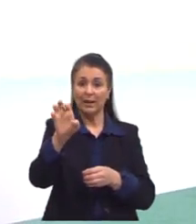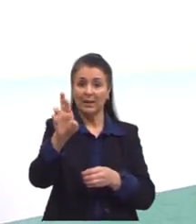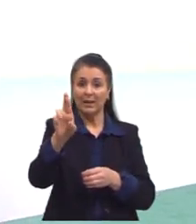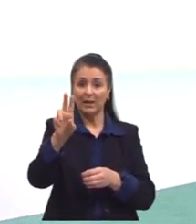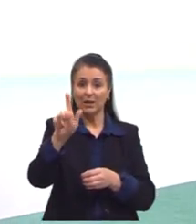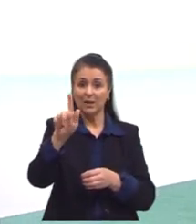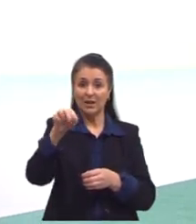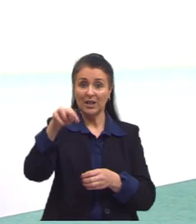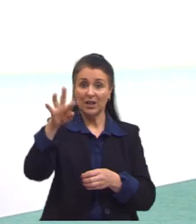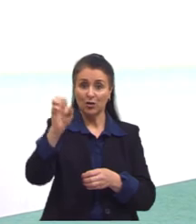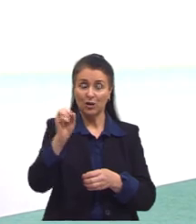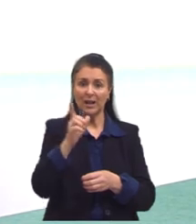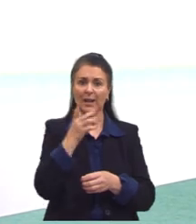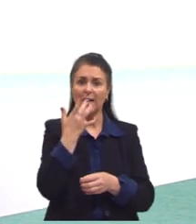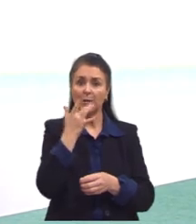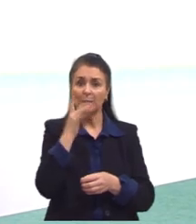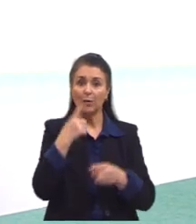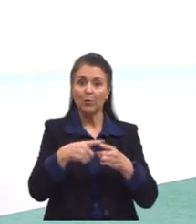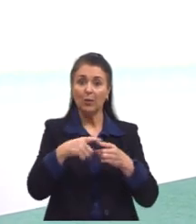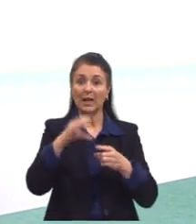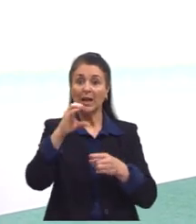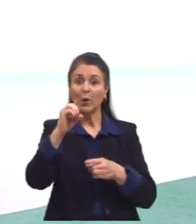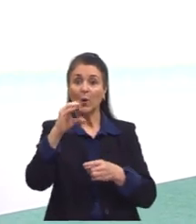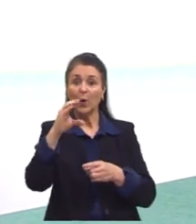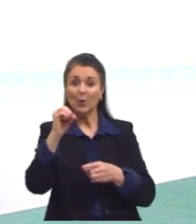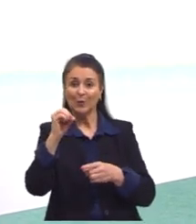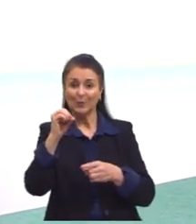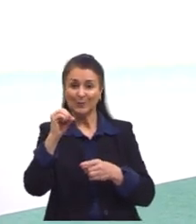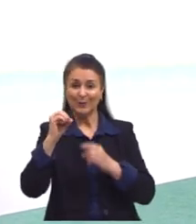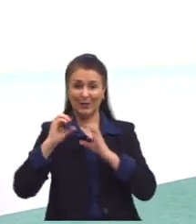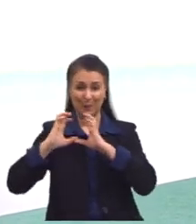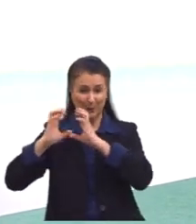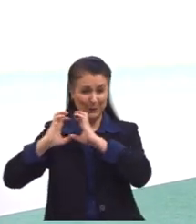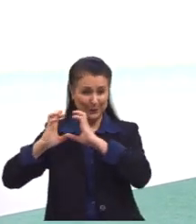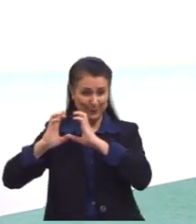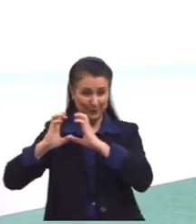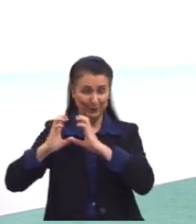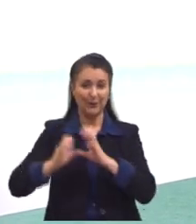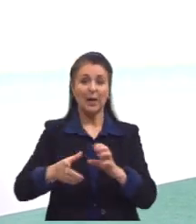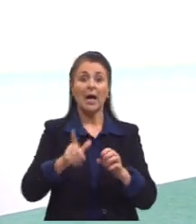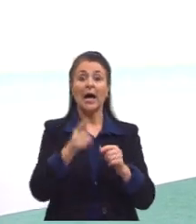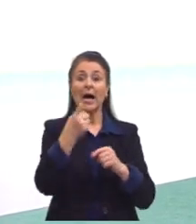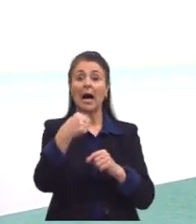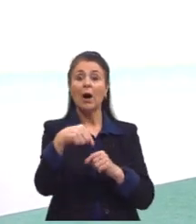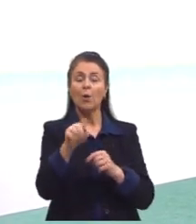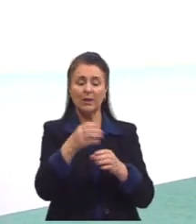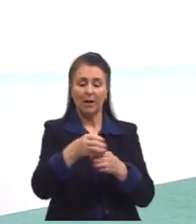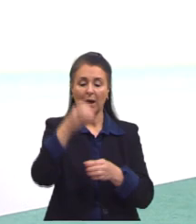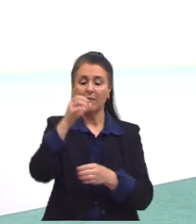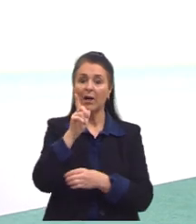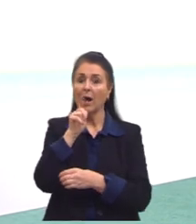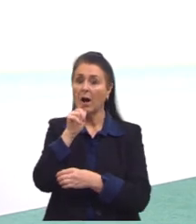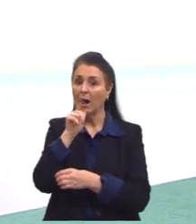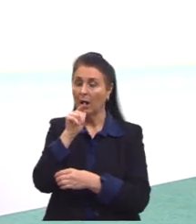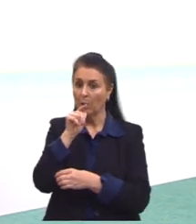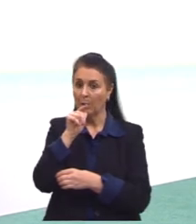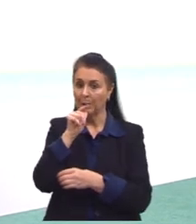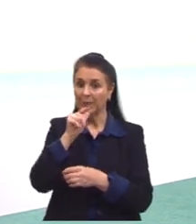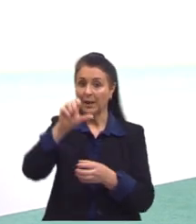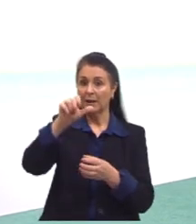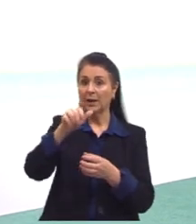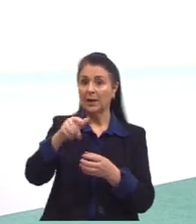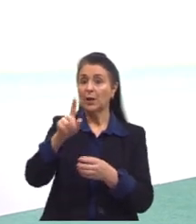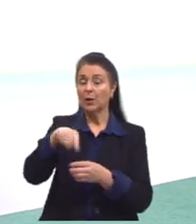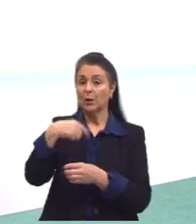coco, por isso que ele é branco assim. Aqui a gente tem uma garrafinha com água, certo? É somente água. E aqui